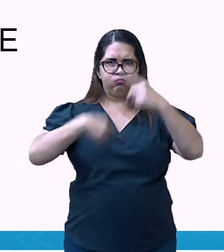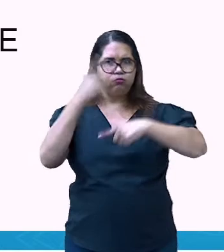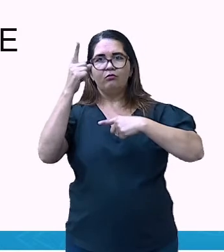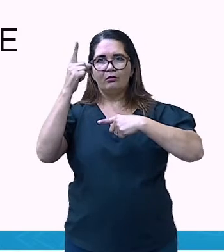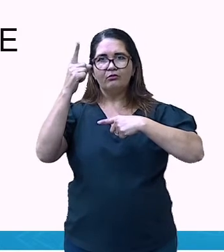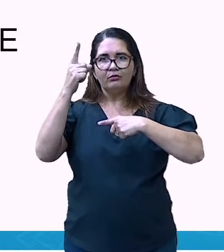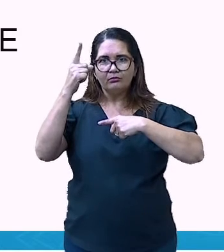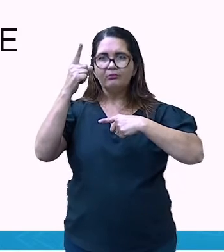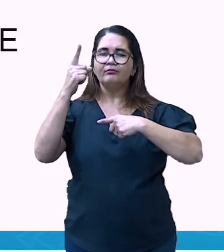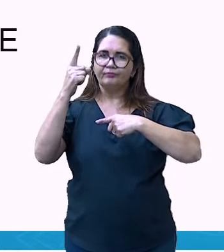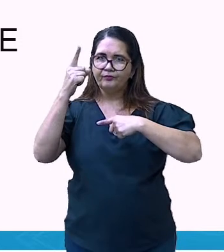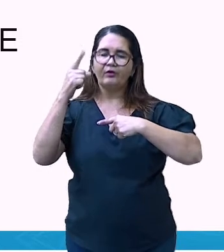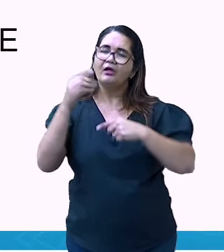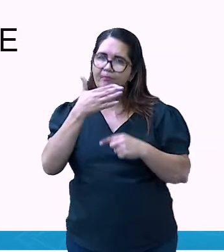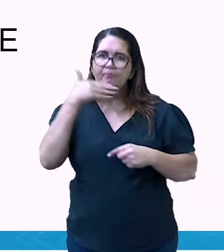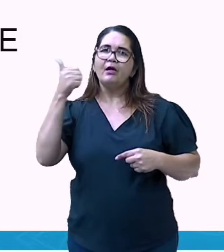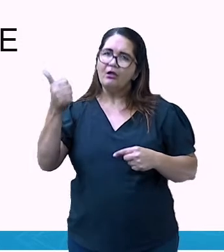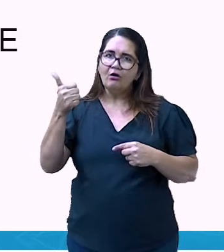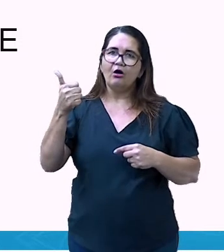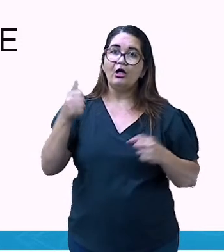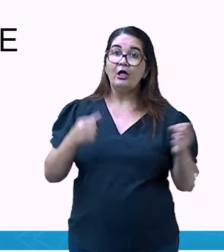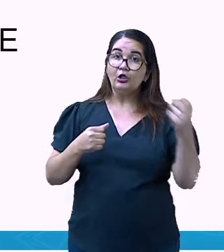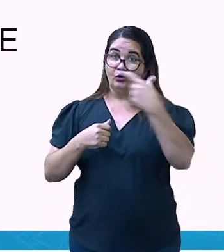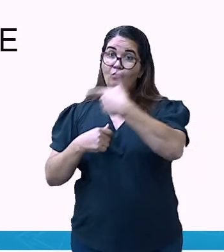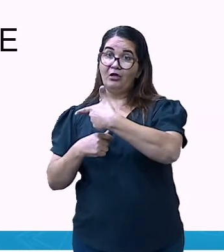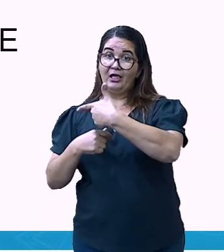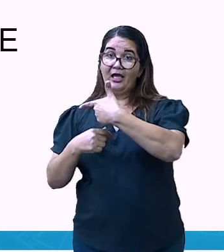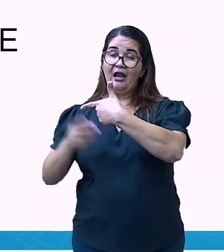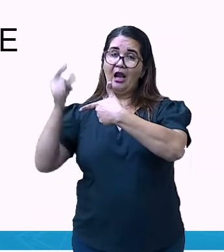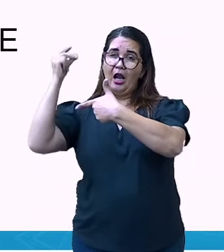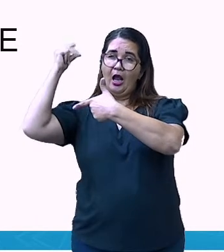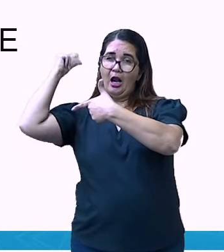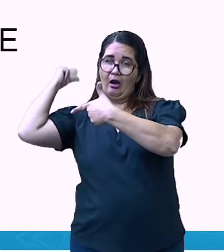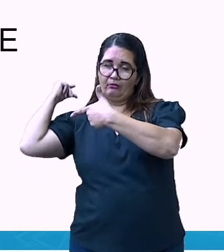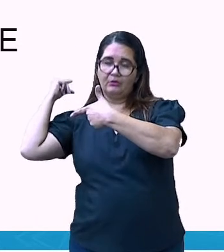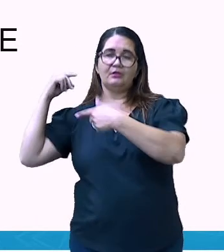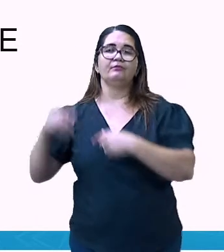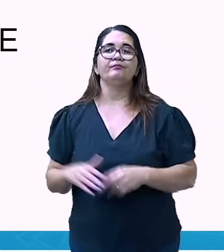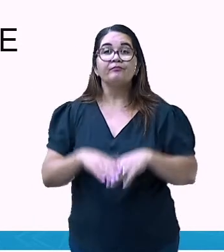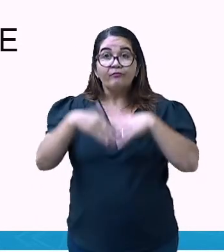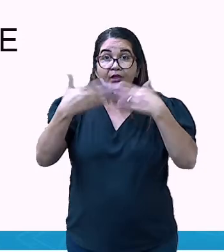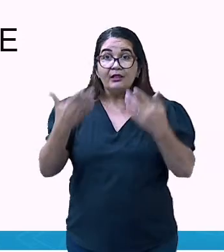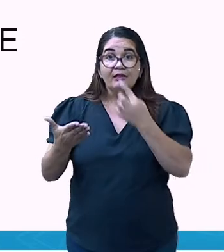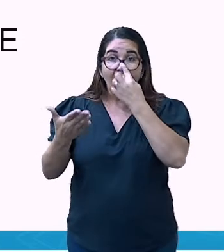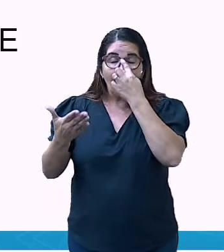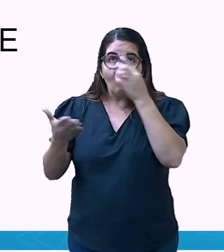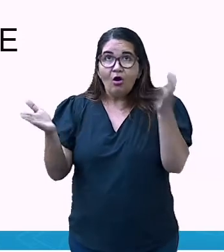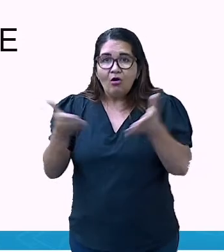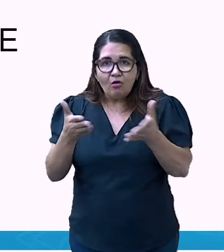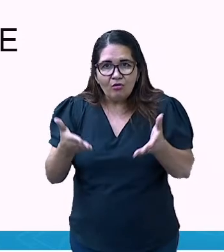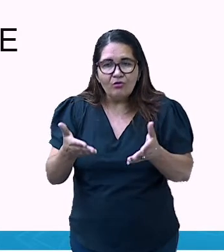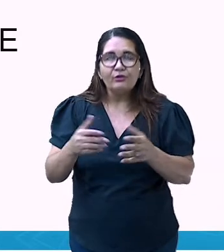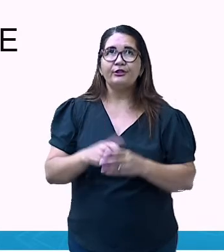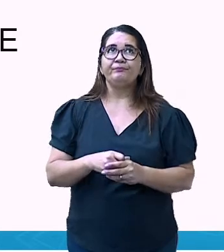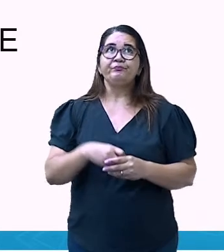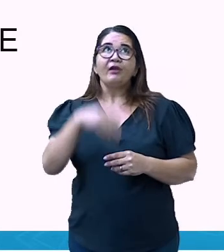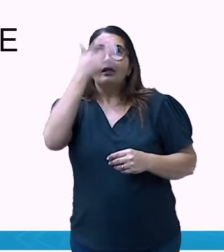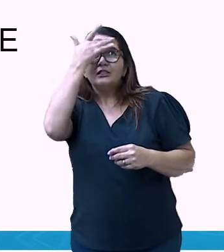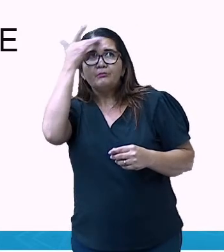para a orientação do espaço, para as pessoas que faziam expedições, né? Para pessoas que